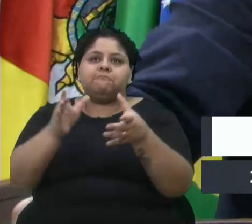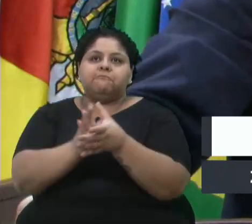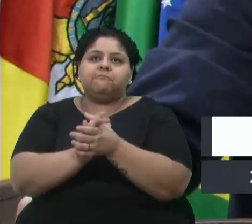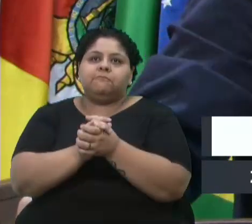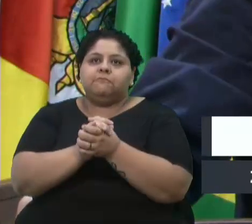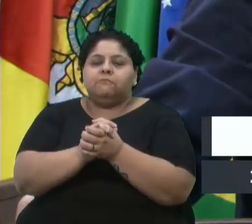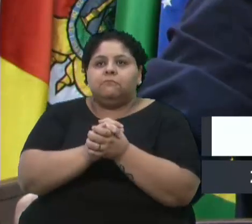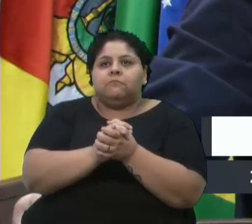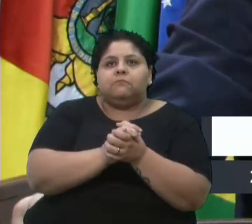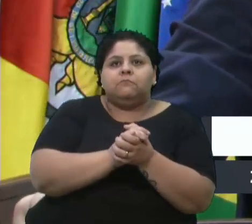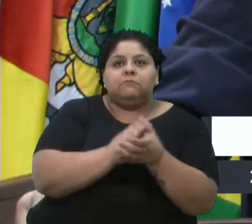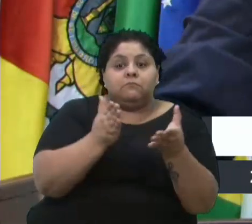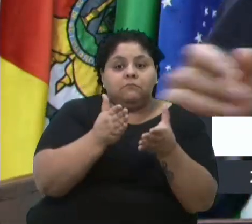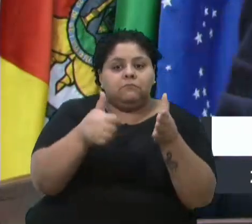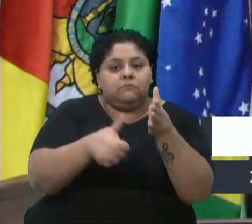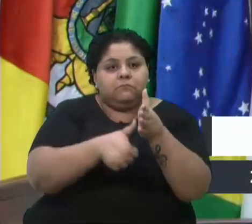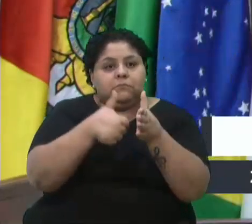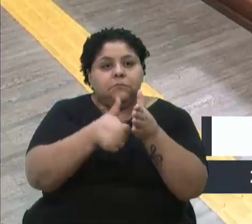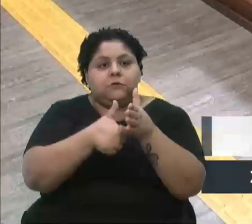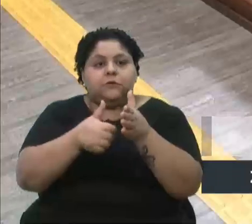agora. Quem pediu primeiro, o vereador Cadore?